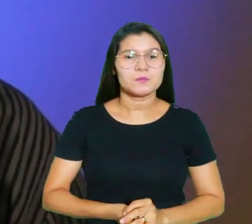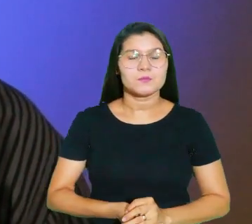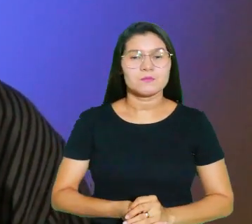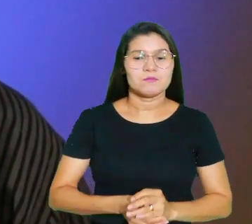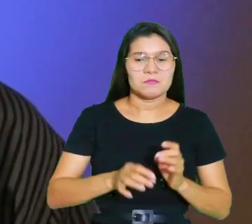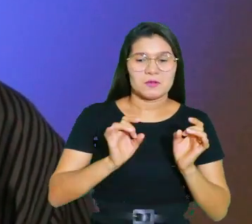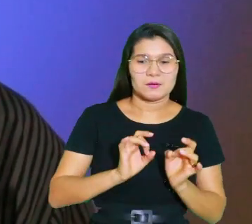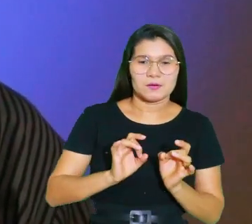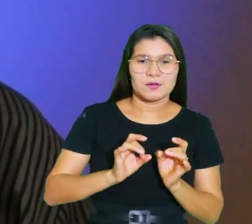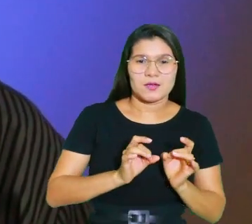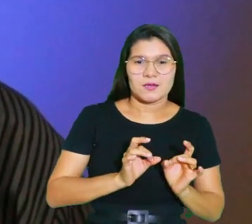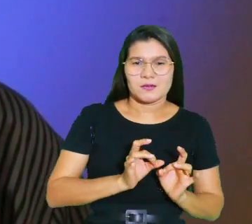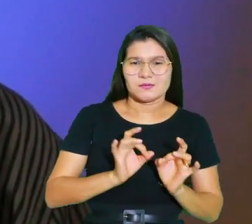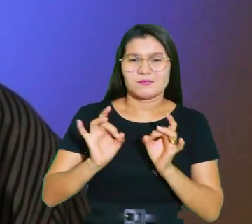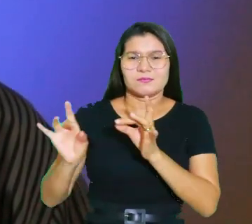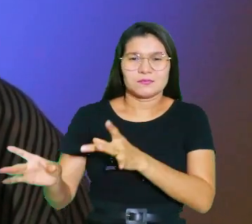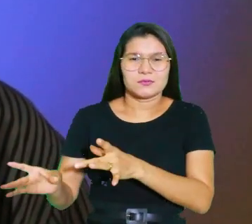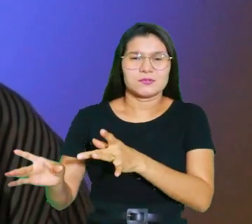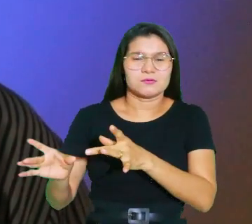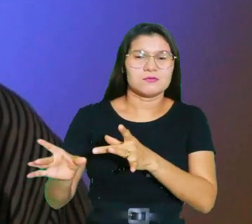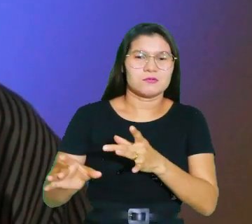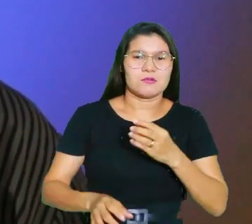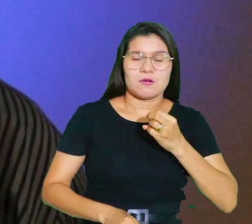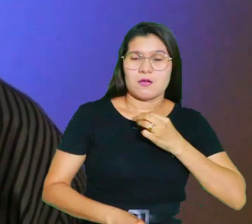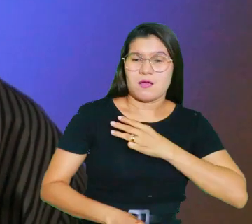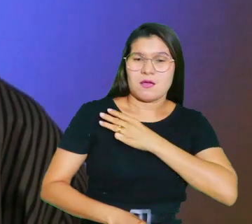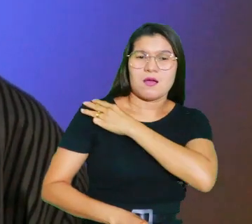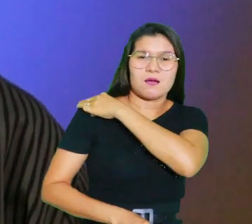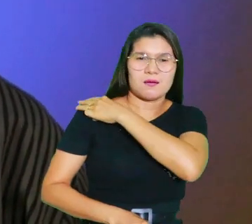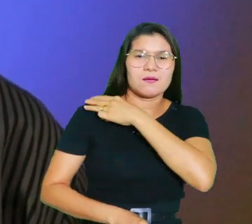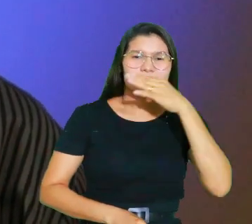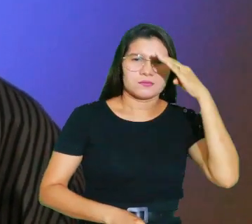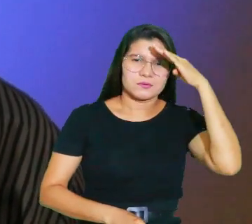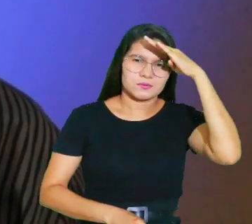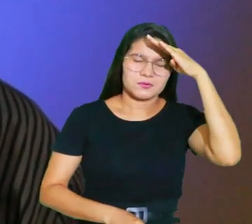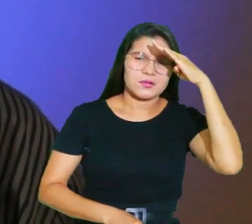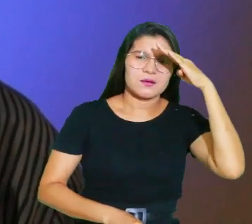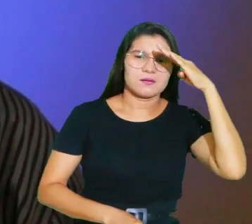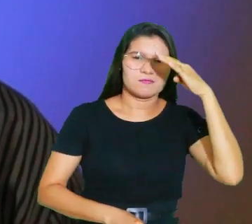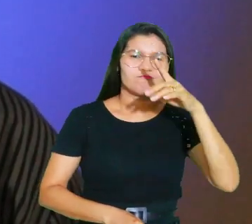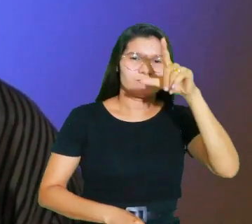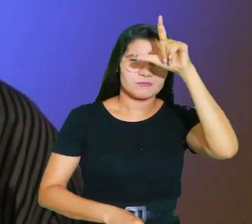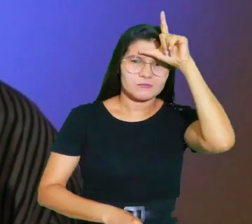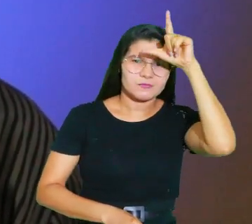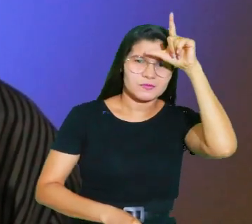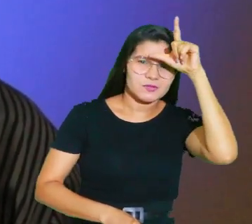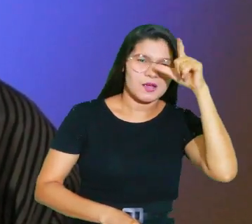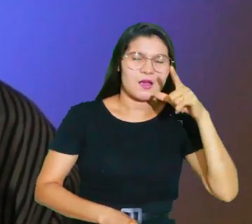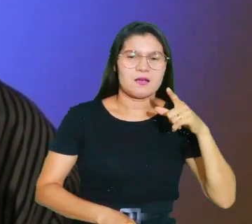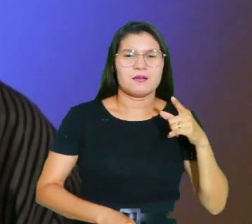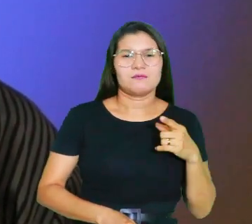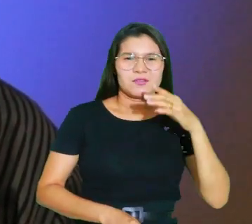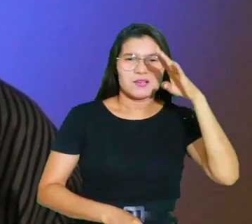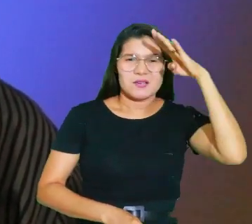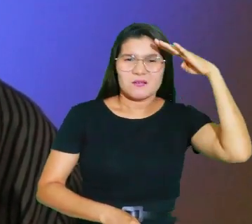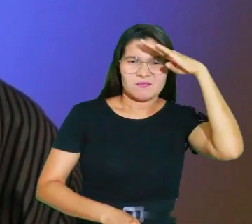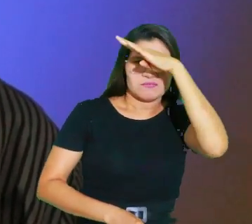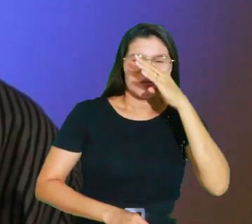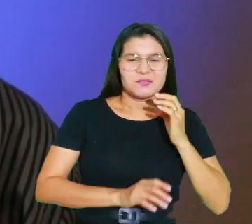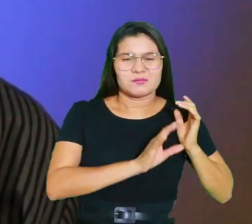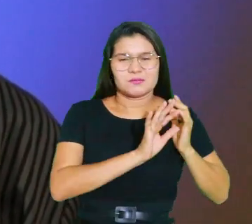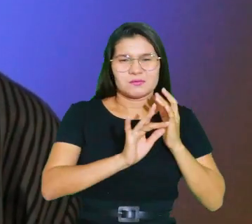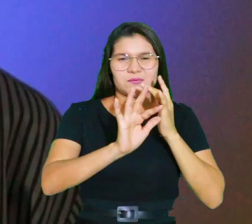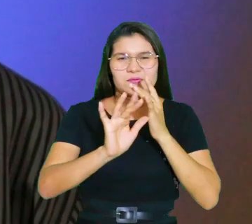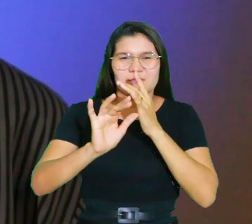Amacena, general do grande Napoleão, que liderava um exército com 18 mil homens. Foi